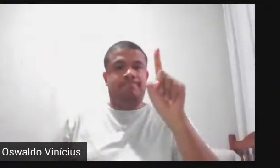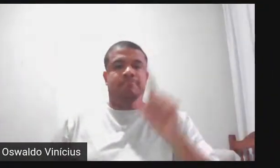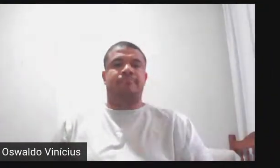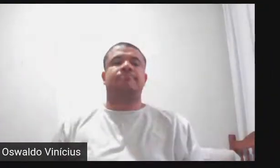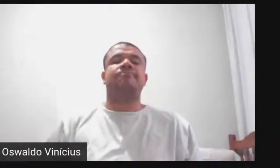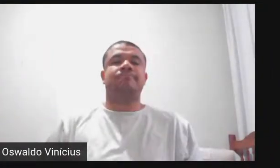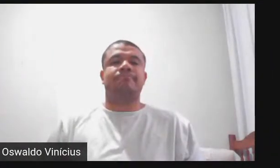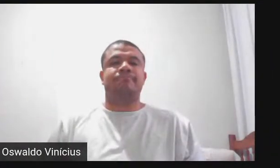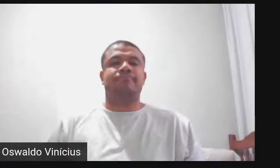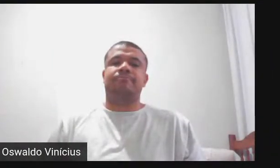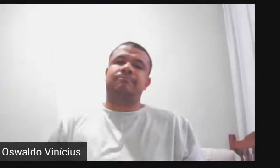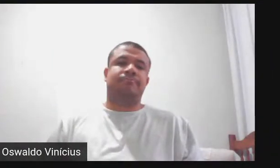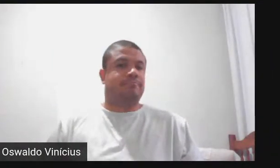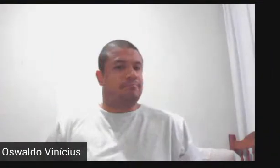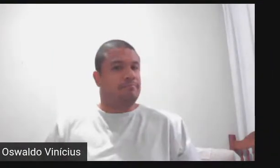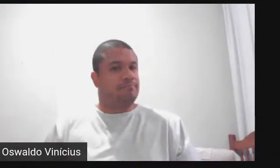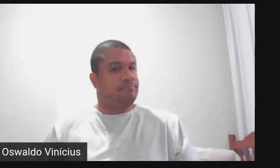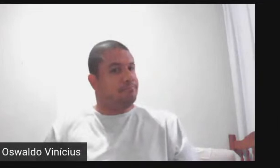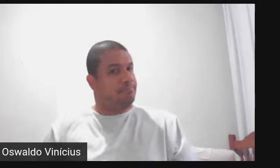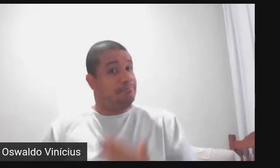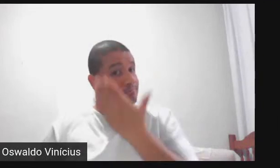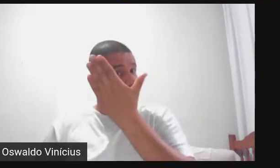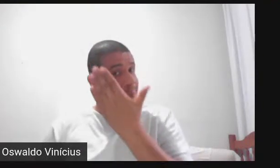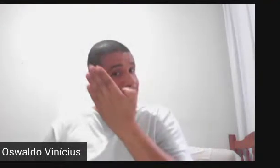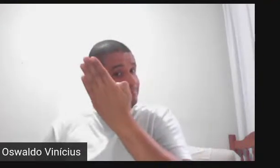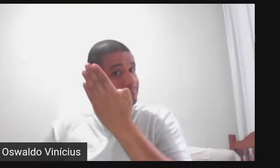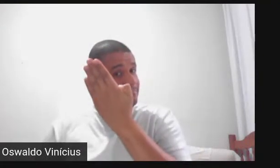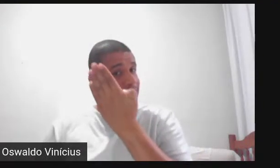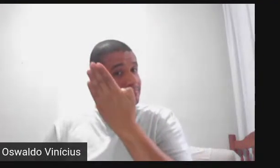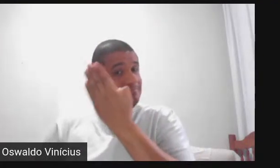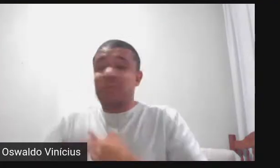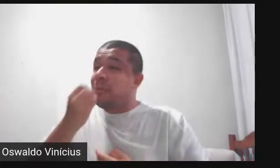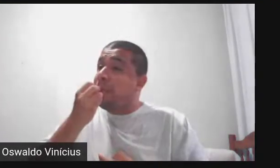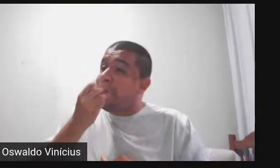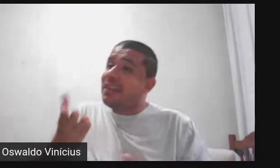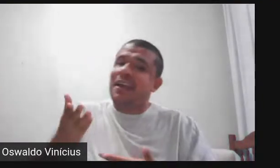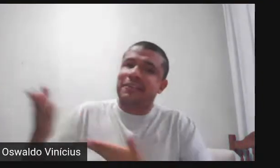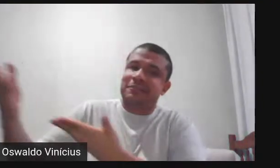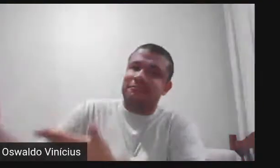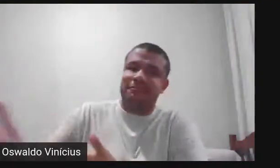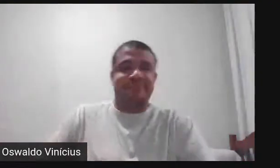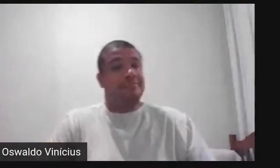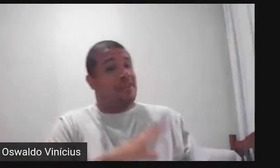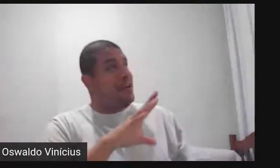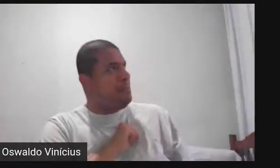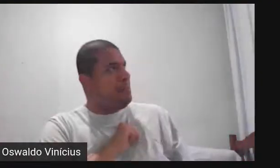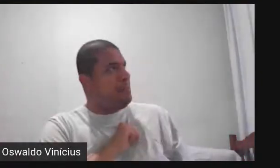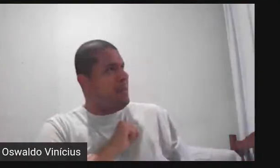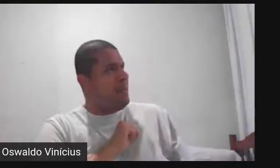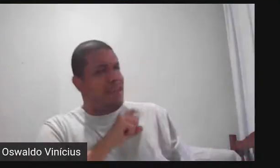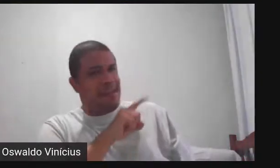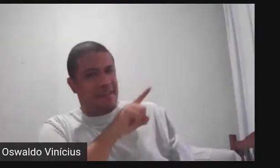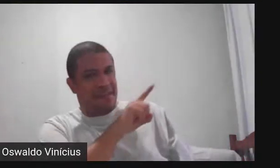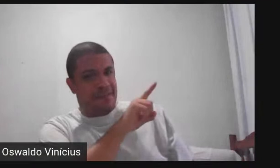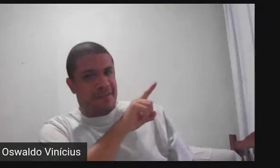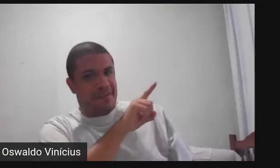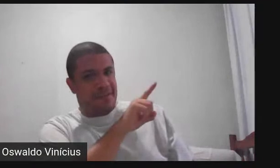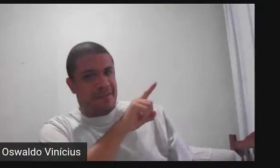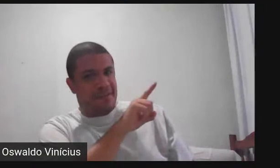Foi um prazer né Miriam muito obrigada pelo convite Pois é eu adorei ter você aqui Clara muito bom